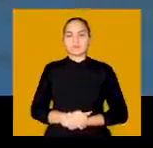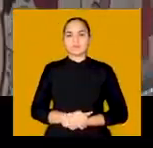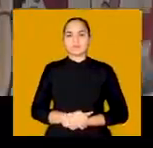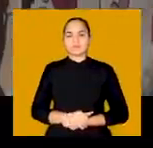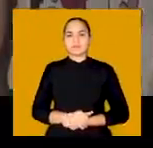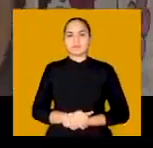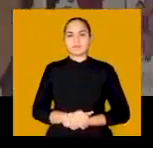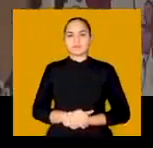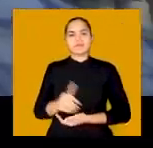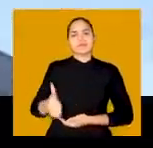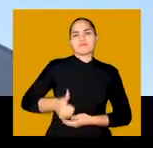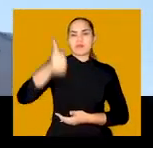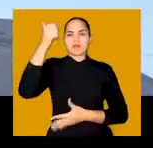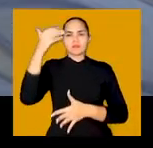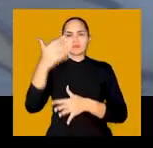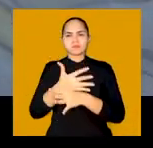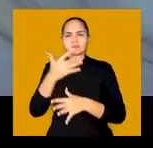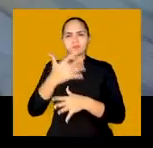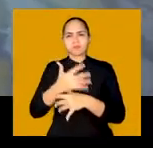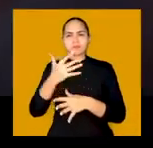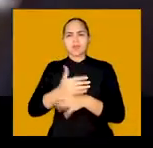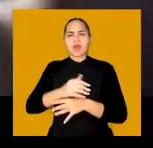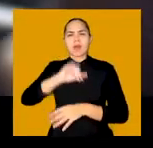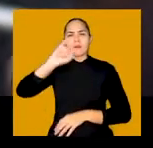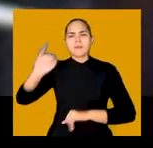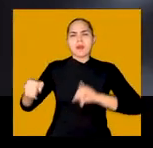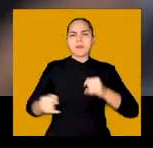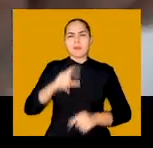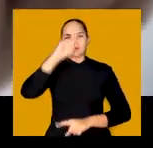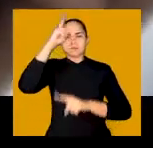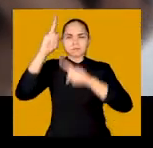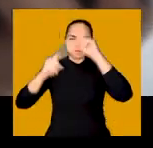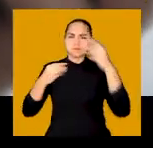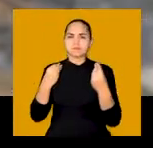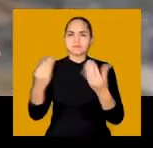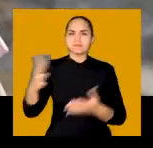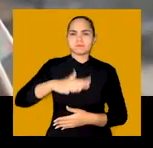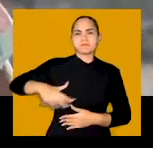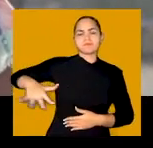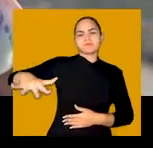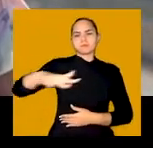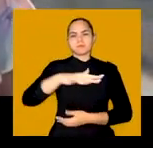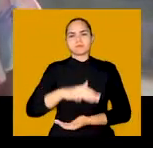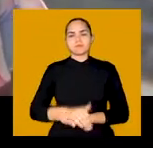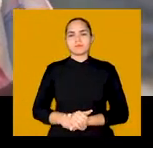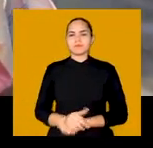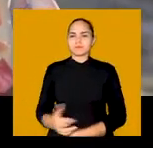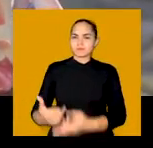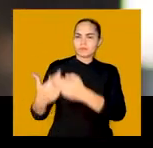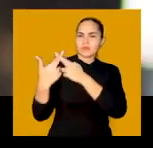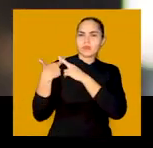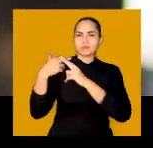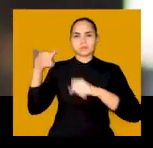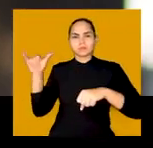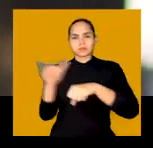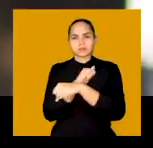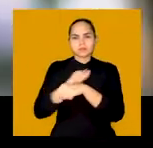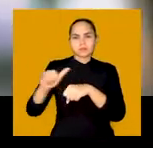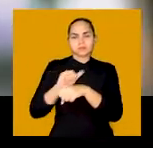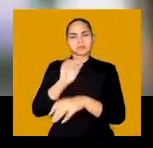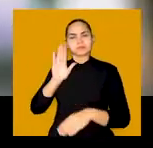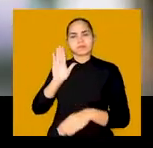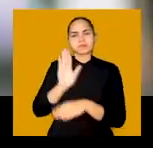Vamos construir uma cidade pulsante, criativa e inovadora. Porque eu sei o que fazer,